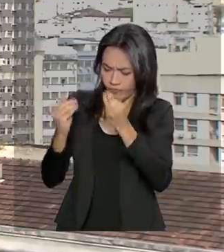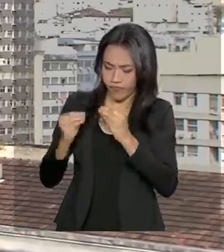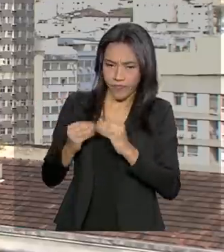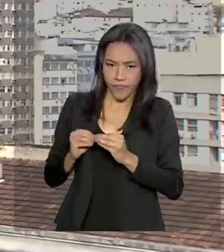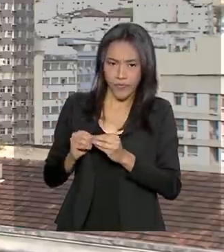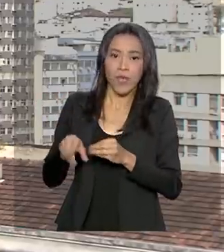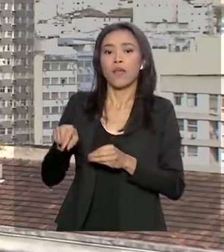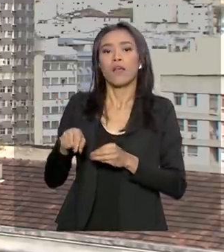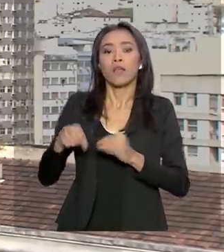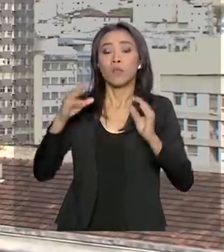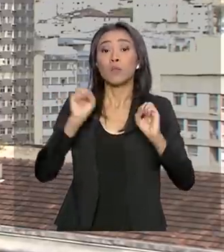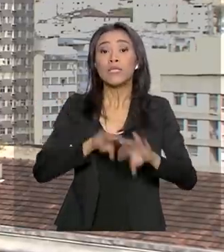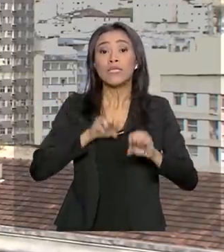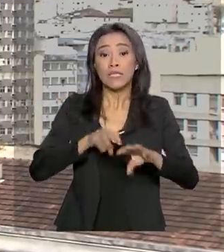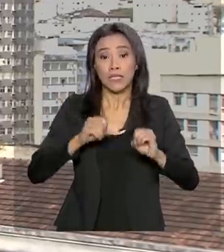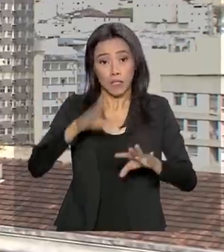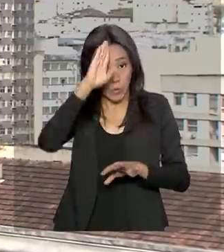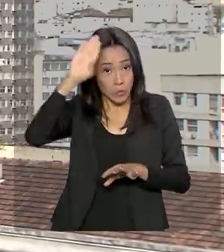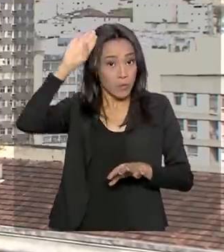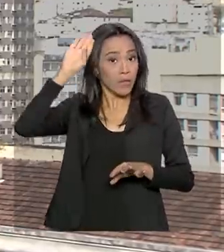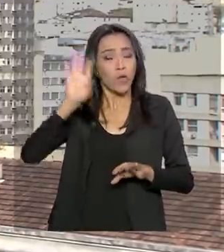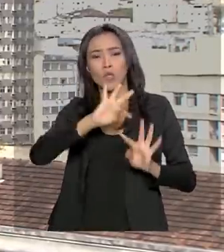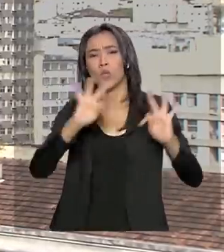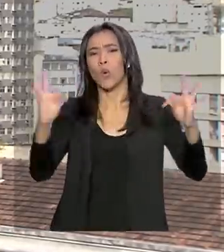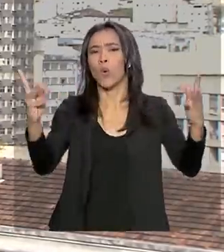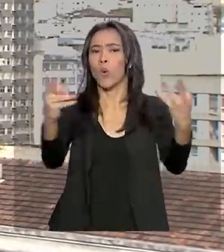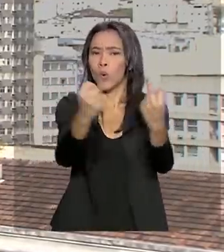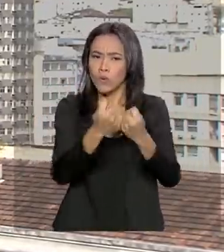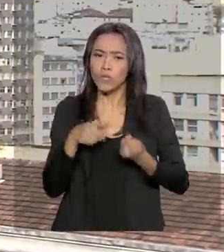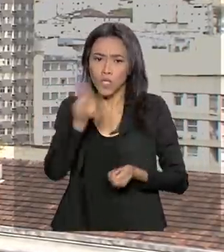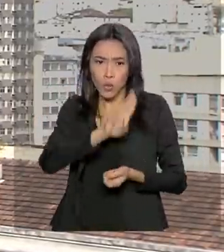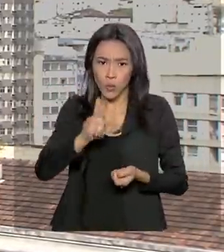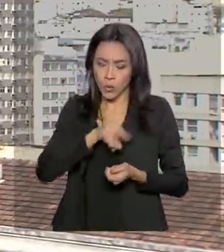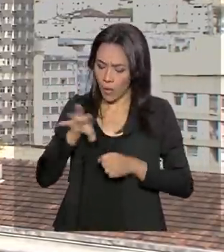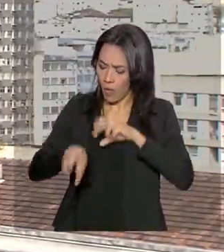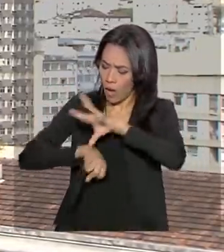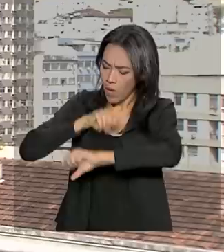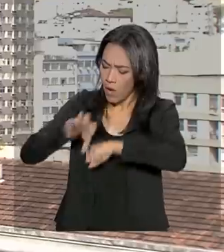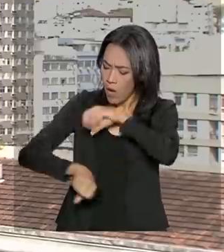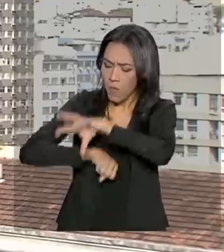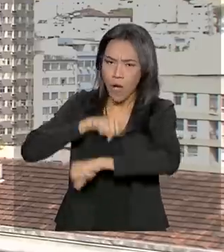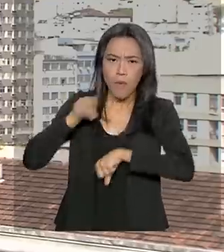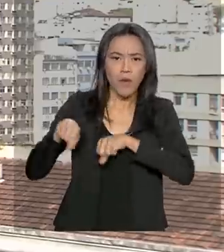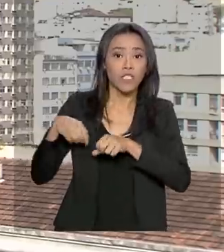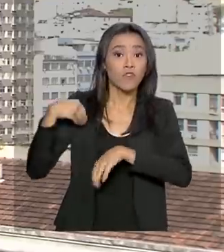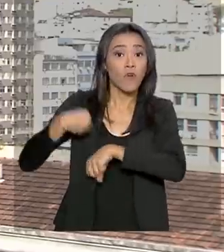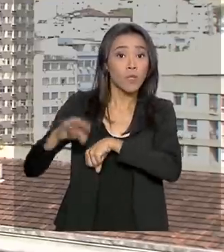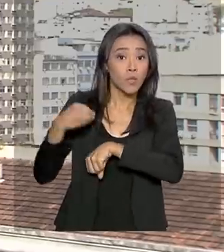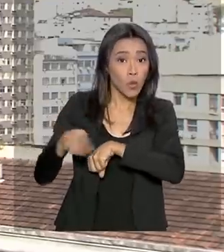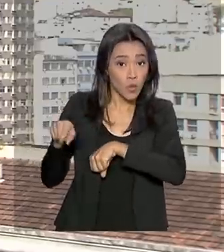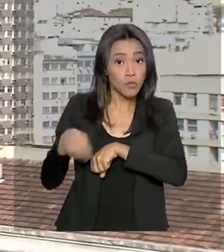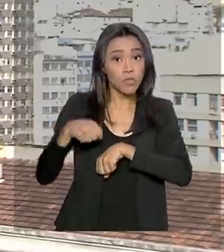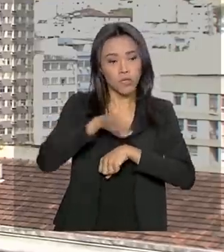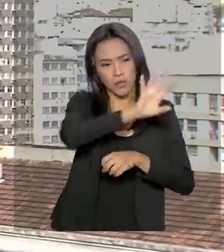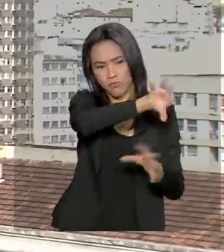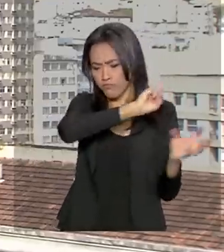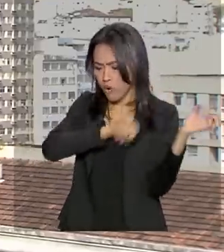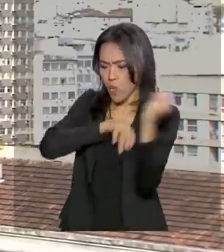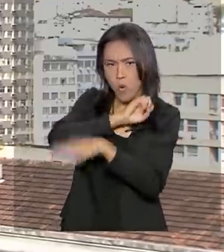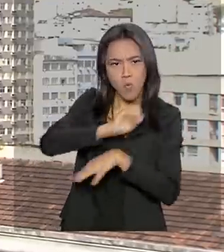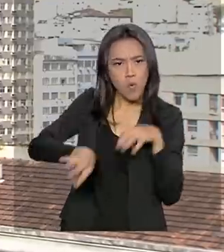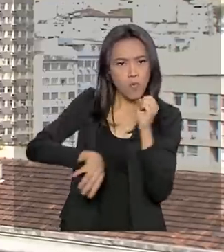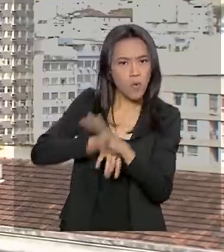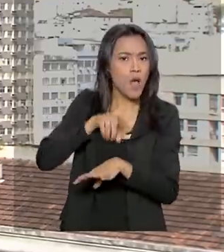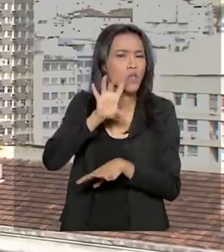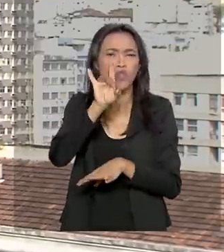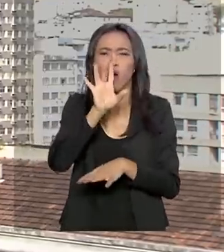educacionais, professores, pesquisadores e todos que usam esses dados, os dados deste levantamento, devem enviar as informações para participar. É